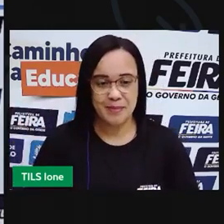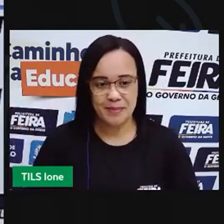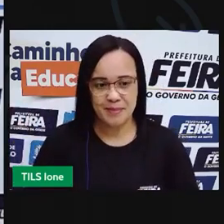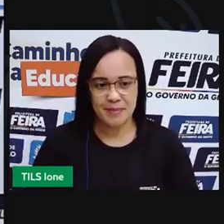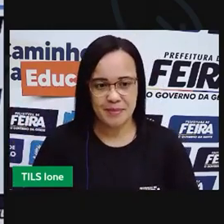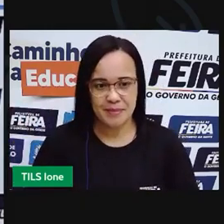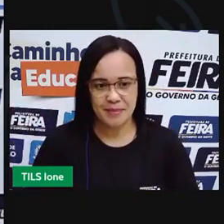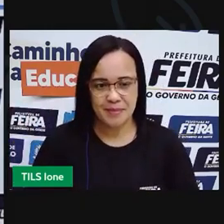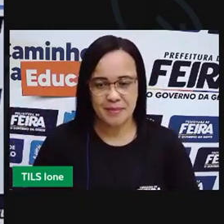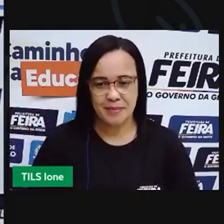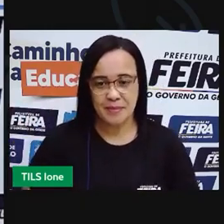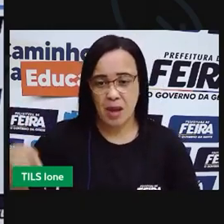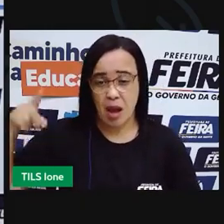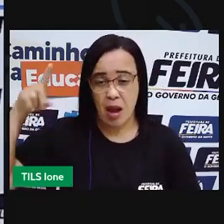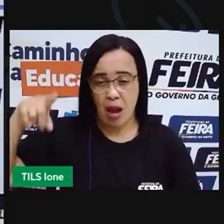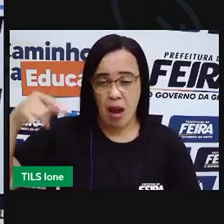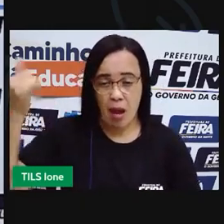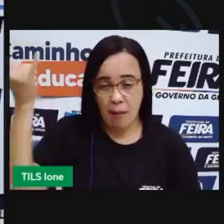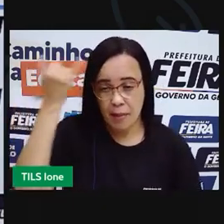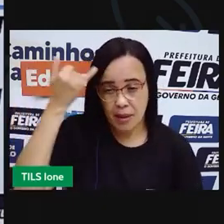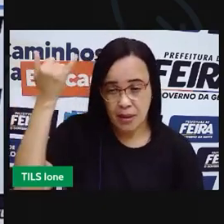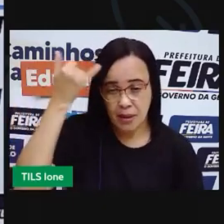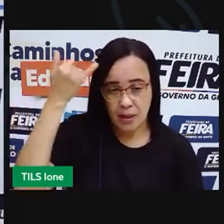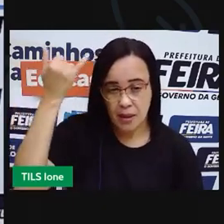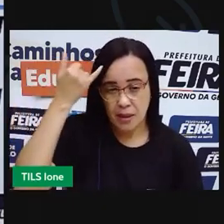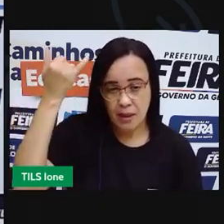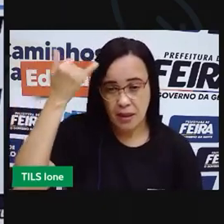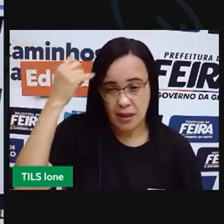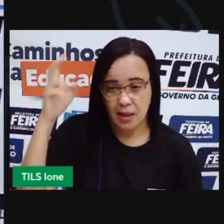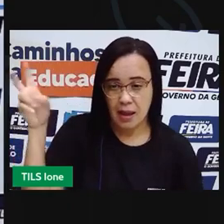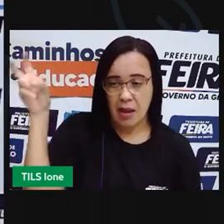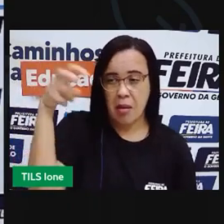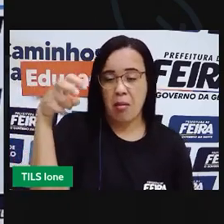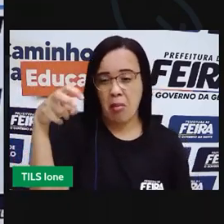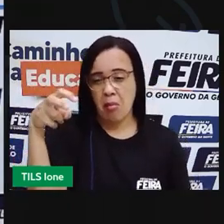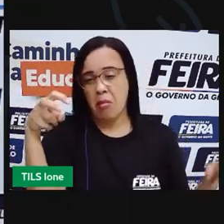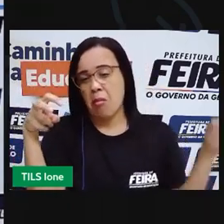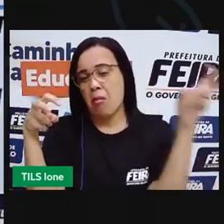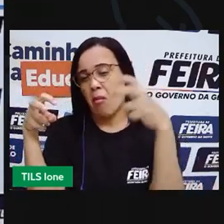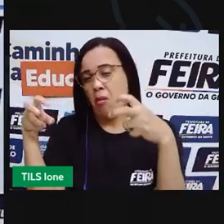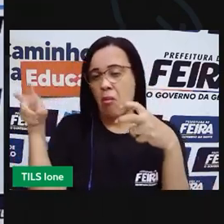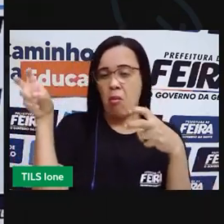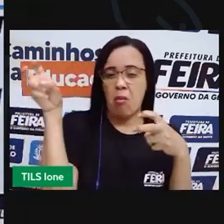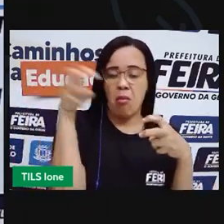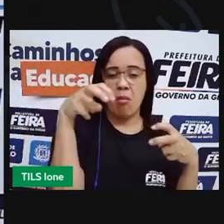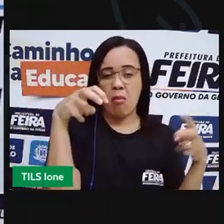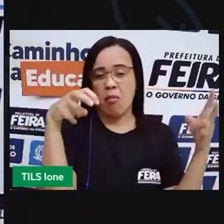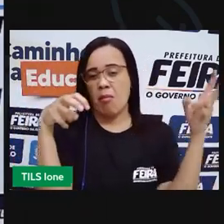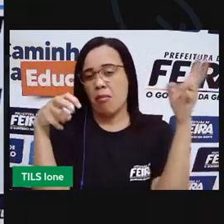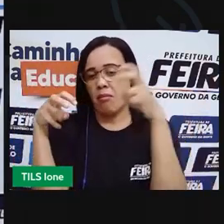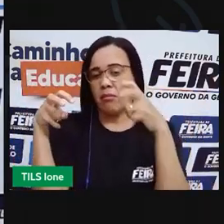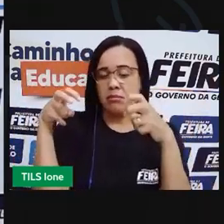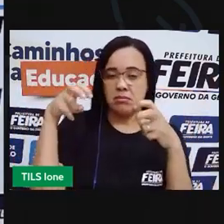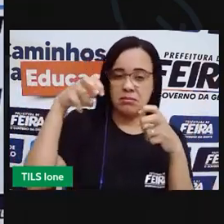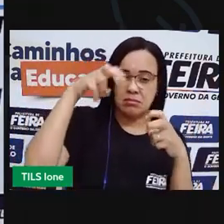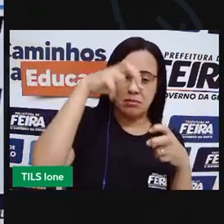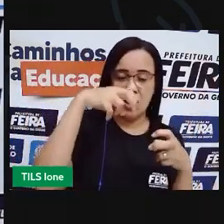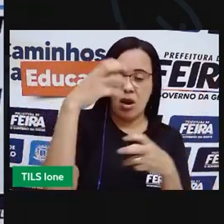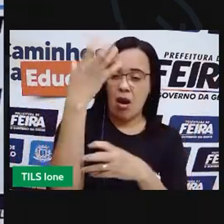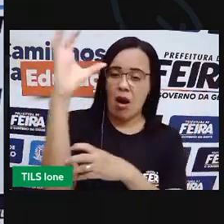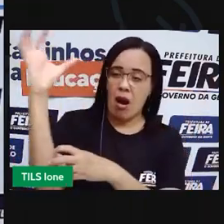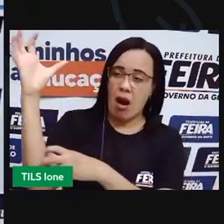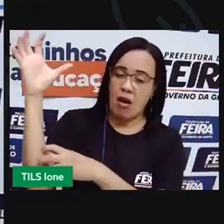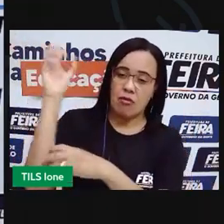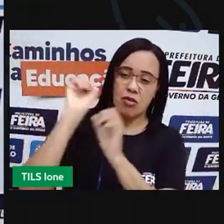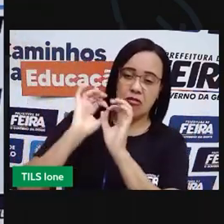A preguiça. A preguiça é muito mole, das árvores nunca desce, e no meio